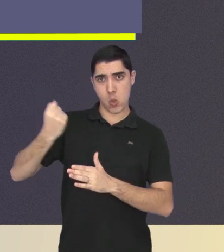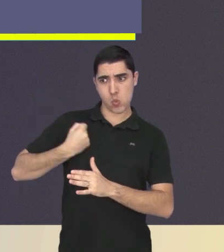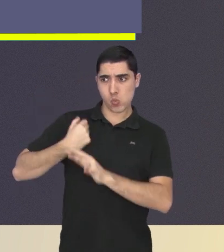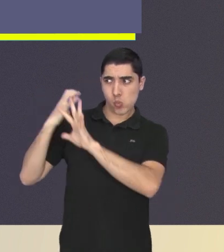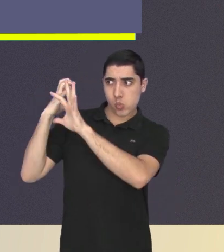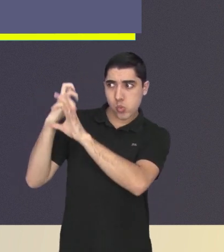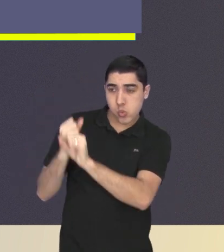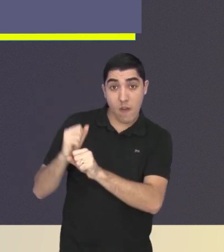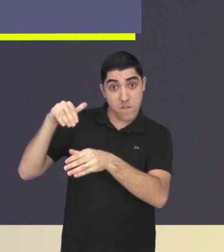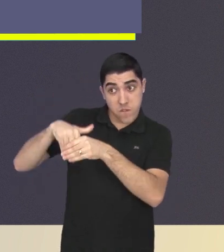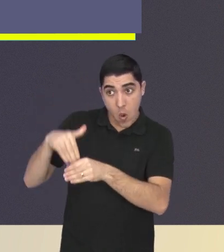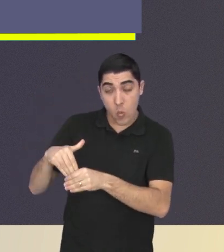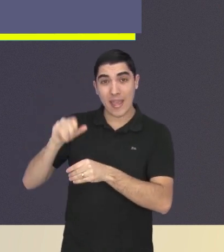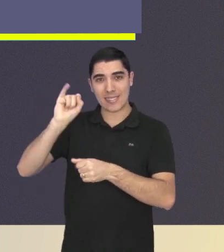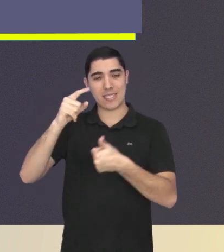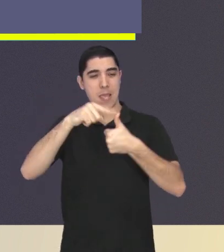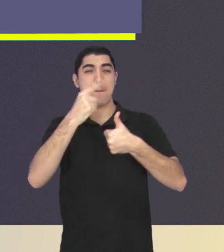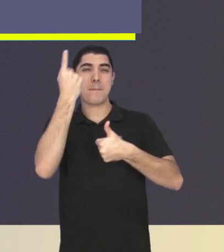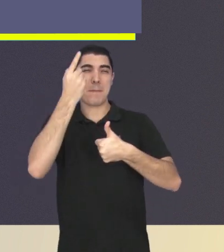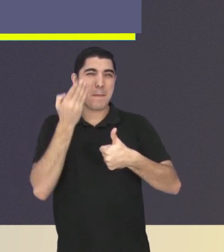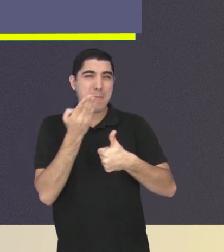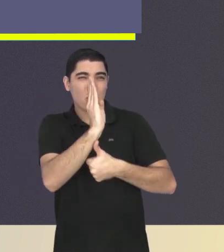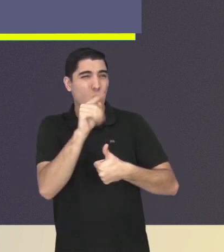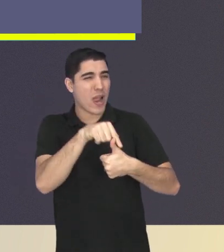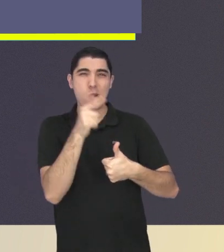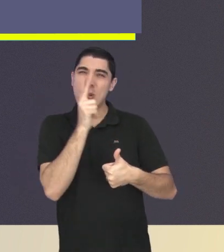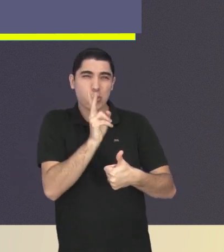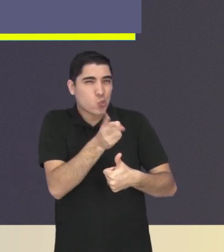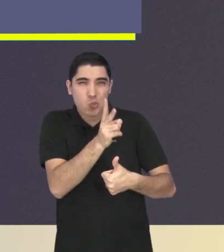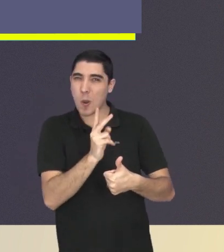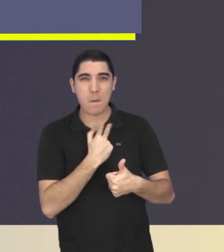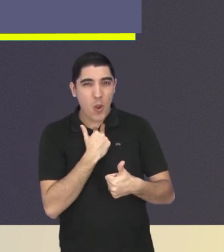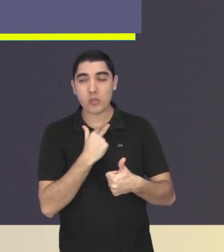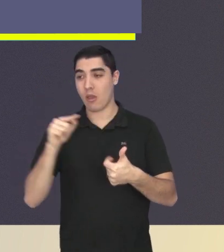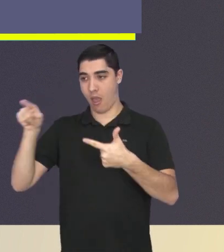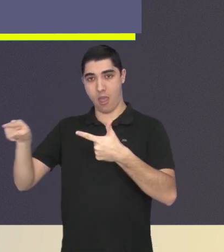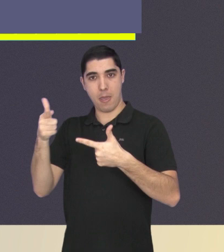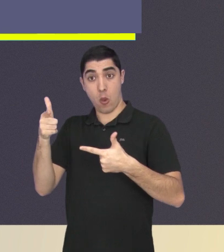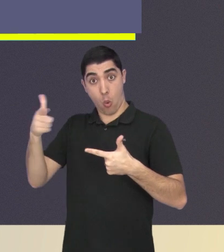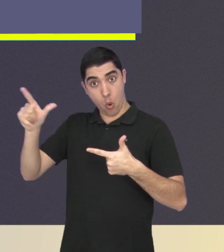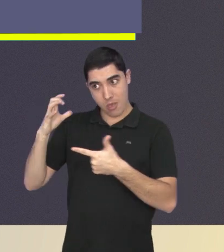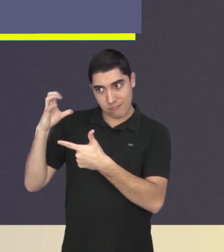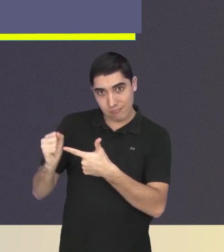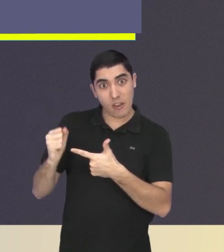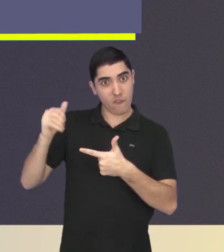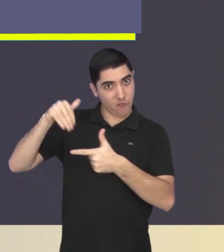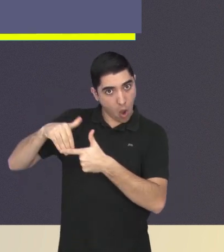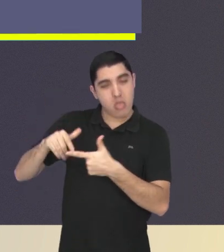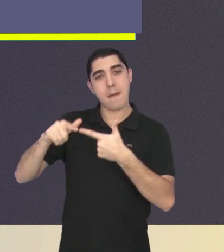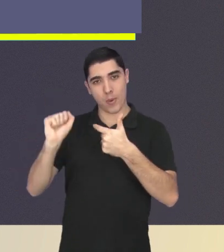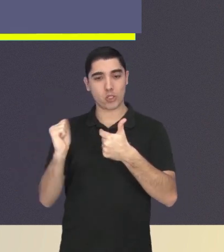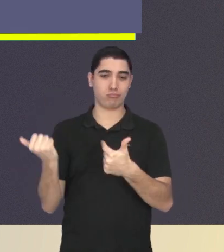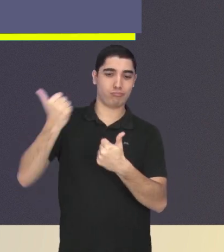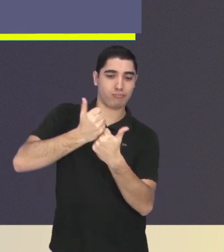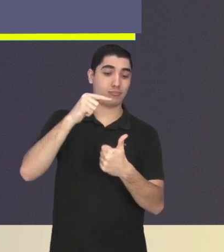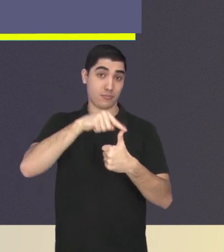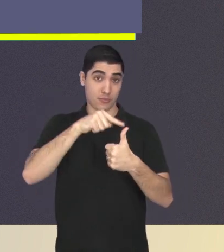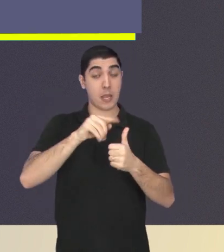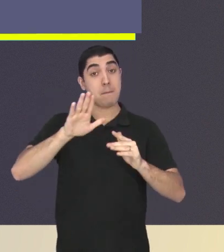classificação caso o vereador eleito não possa dar continuidade no mandato. O suplente pode também assumir o cargo